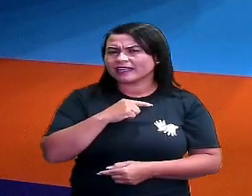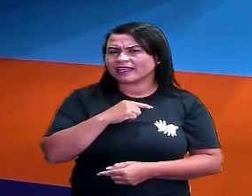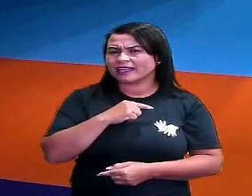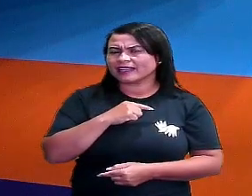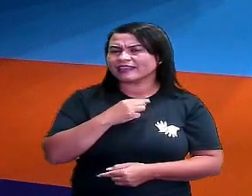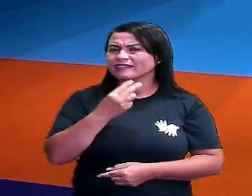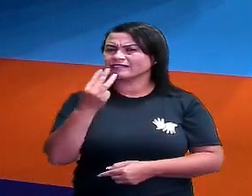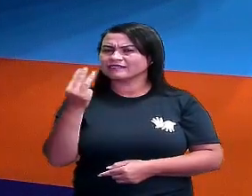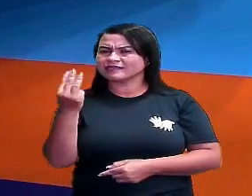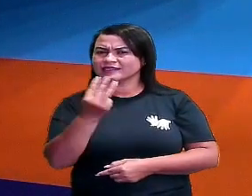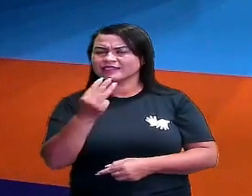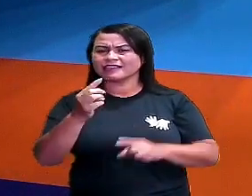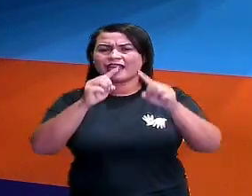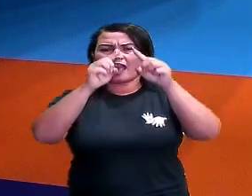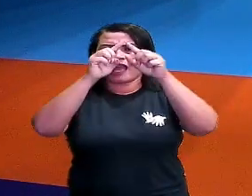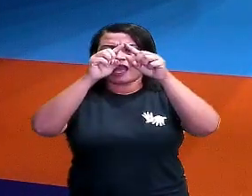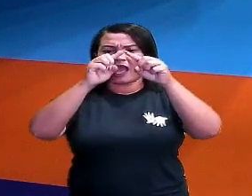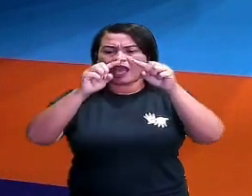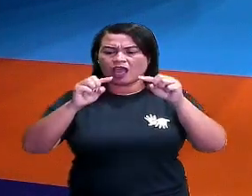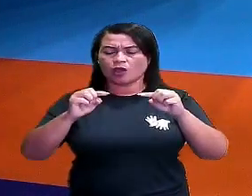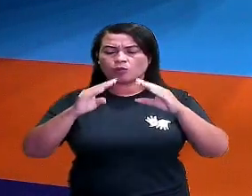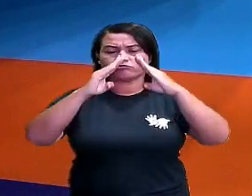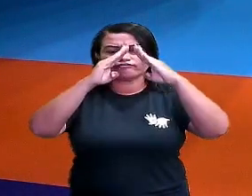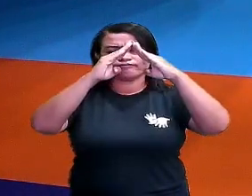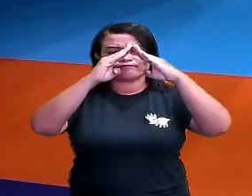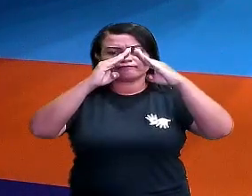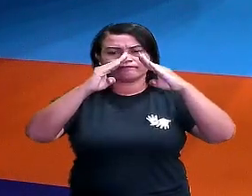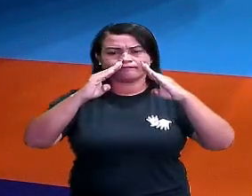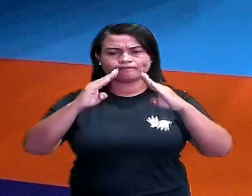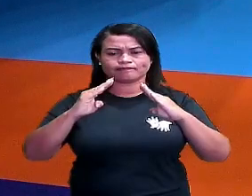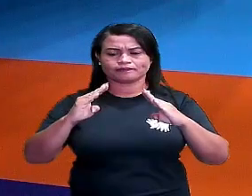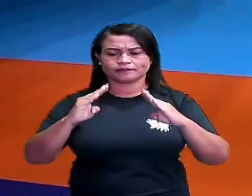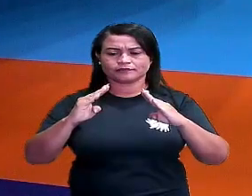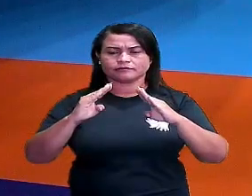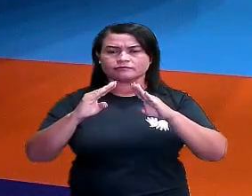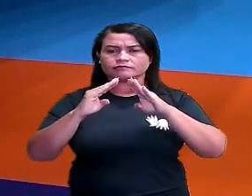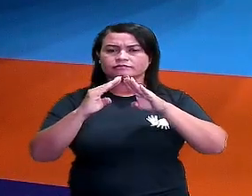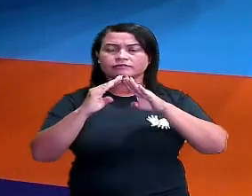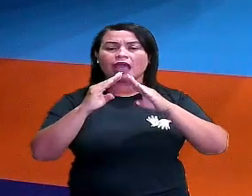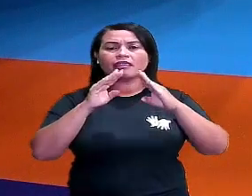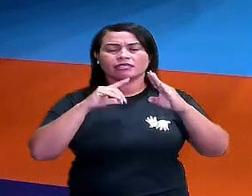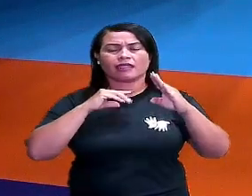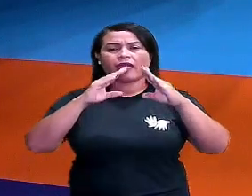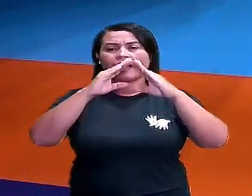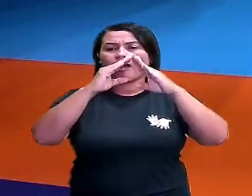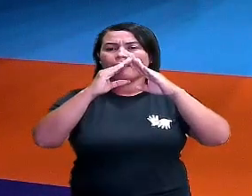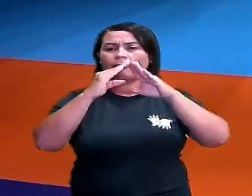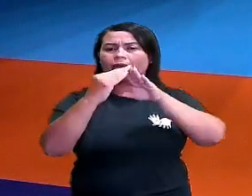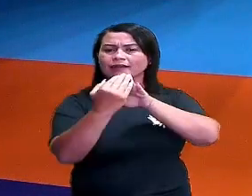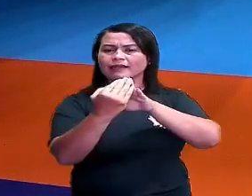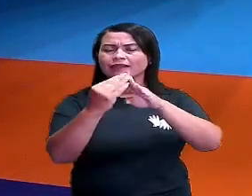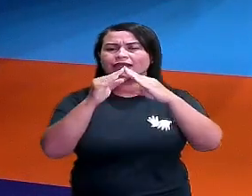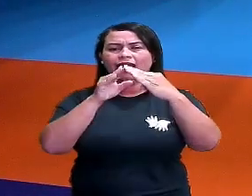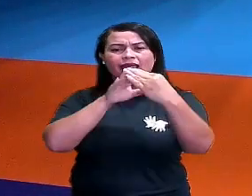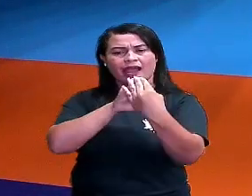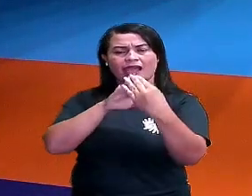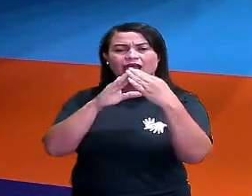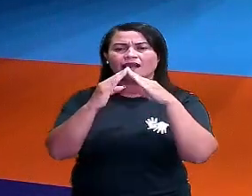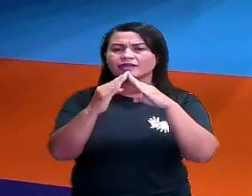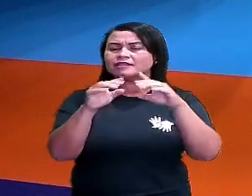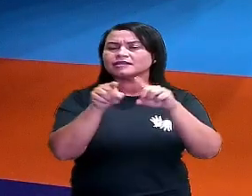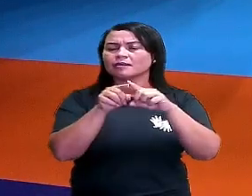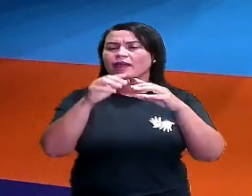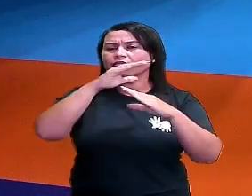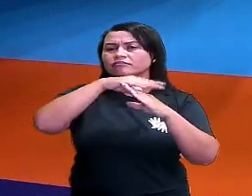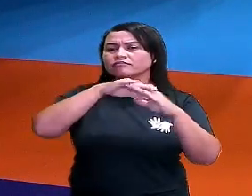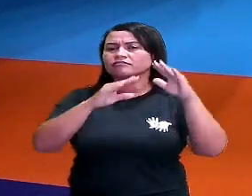porque a parte da pirâmide, né, a parte lateral, que vem ali juntando com a base, as partes laterais dela, que